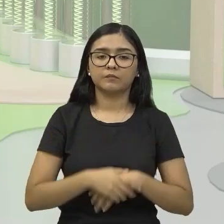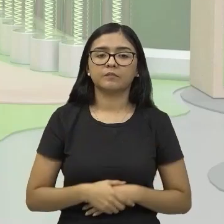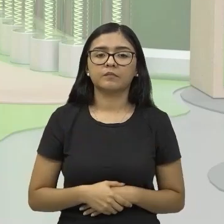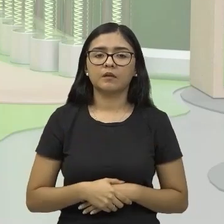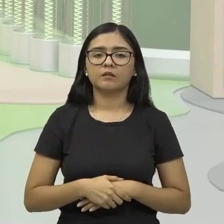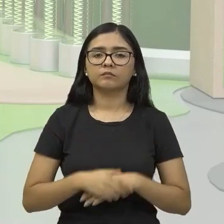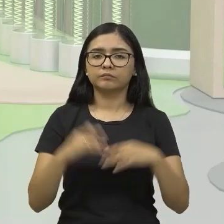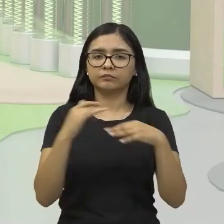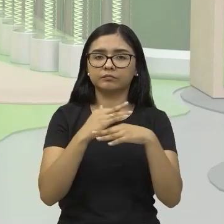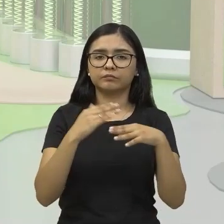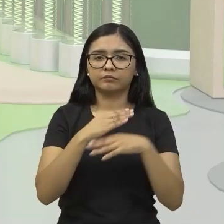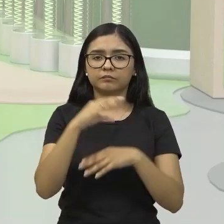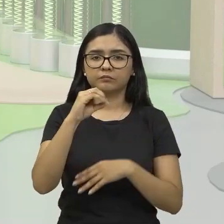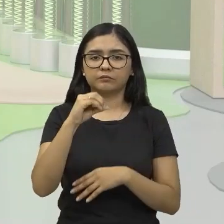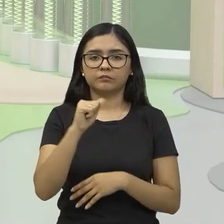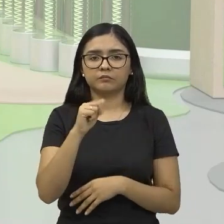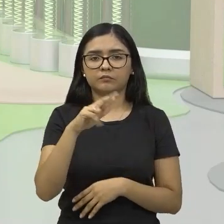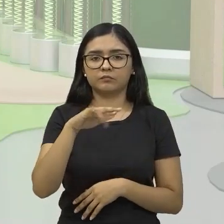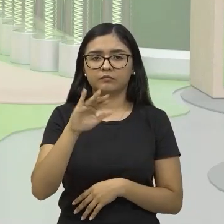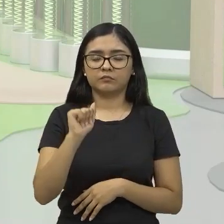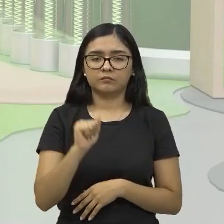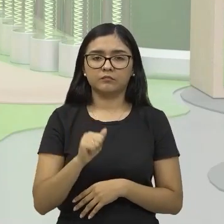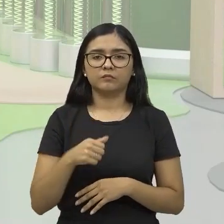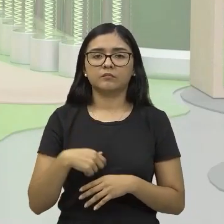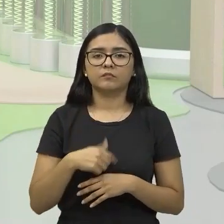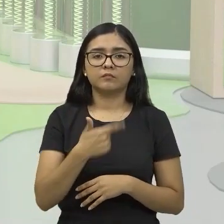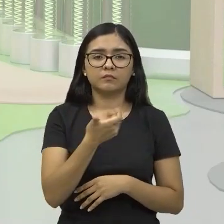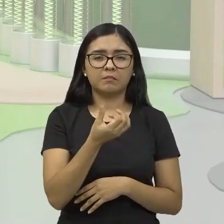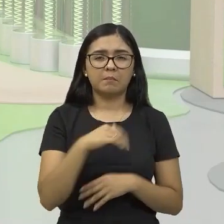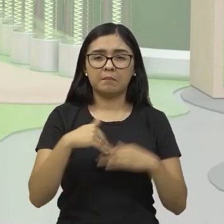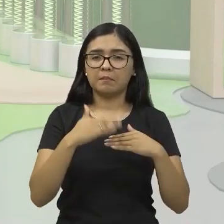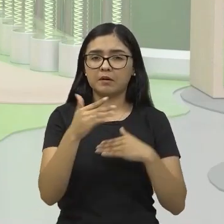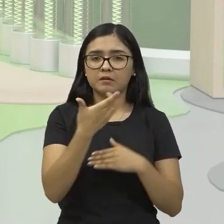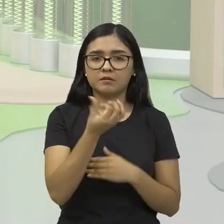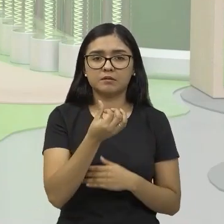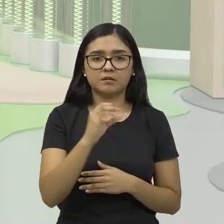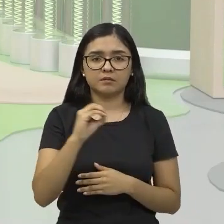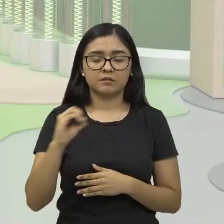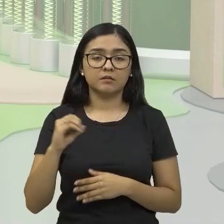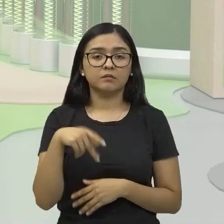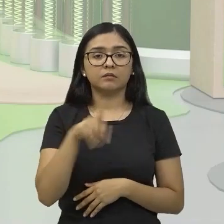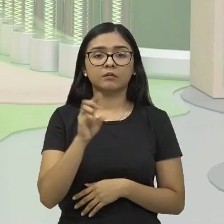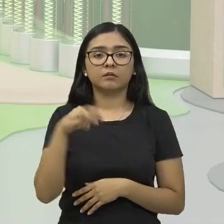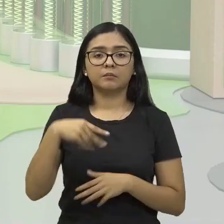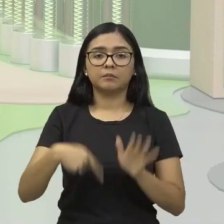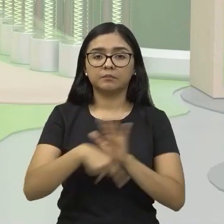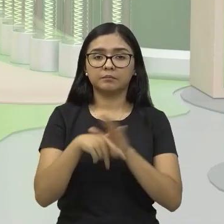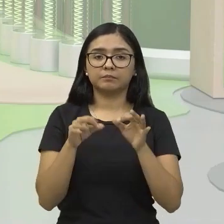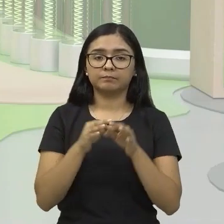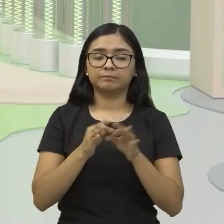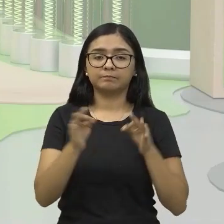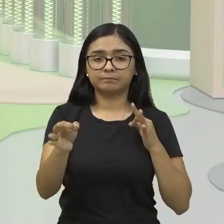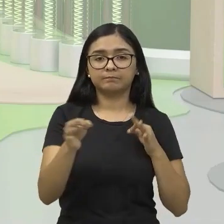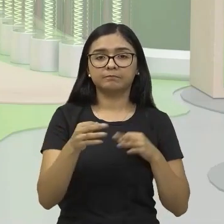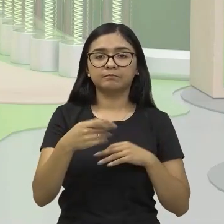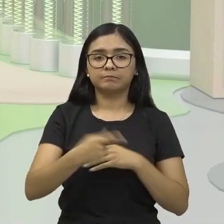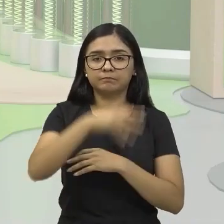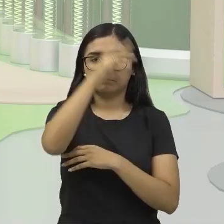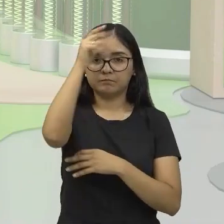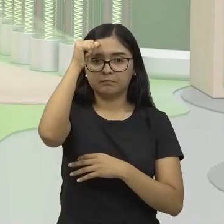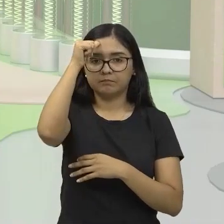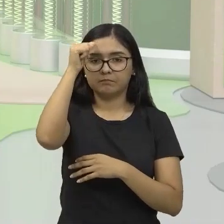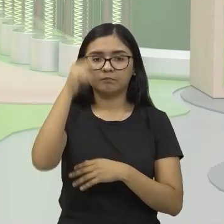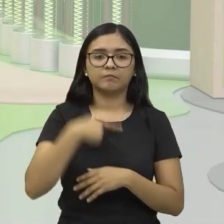localizada aí a mais de 600 quilômetros da capital, né, Manaus. E lá nesse ambiente é onde vai acontecer aí a